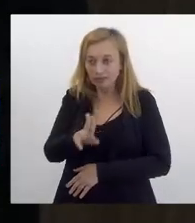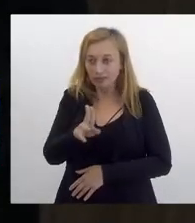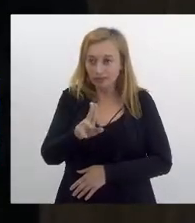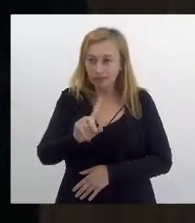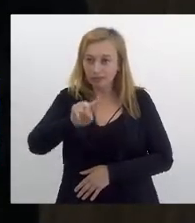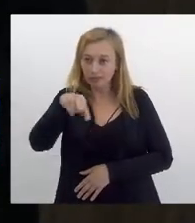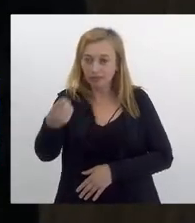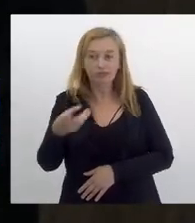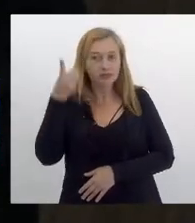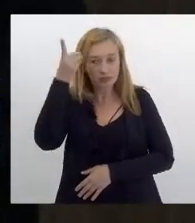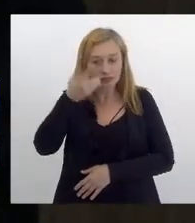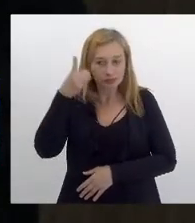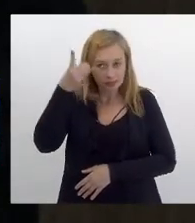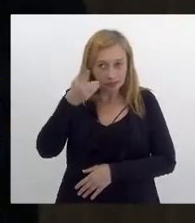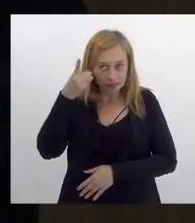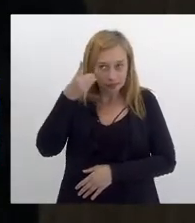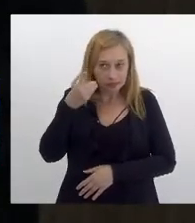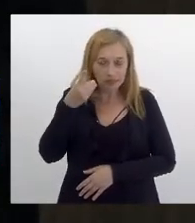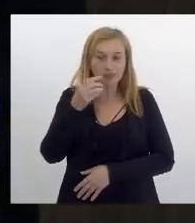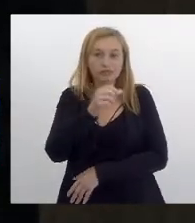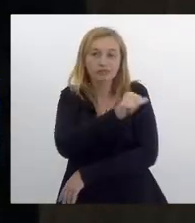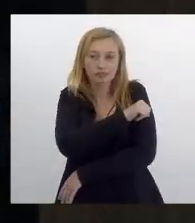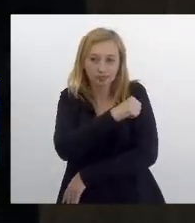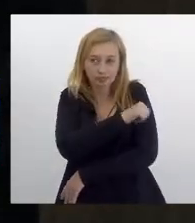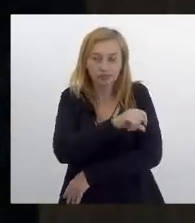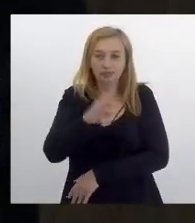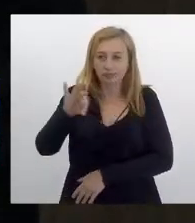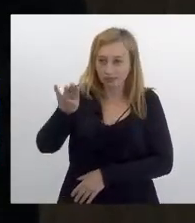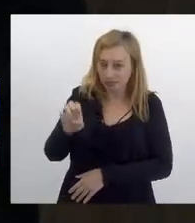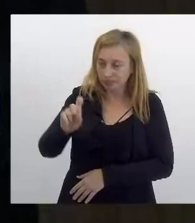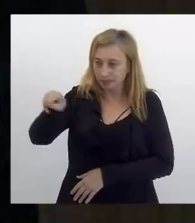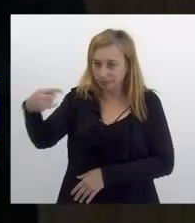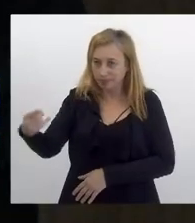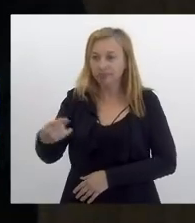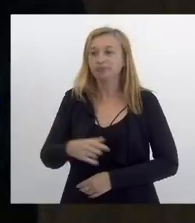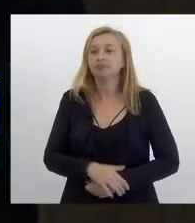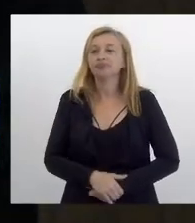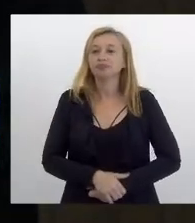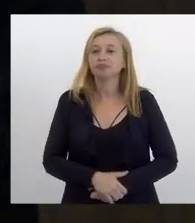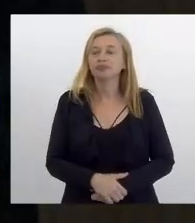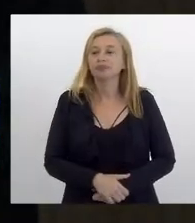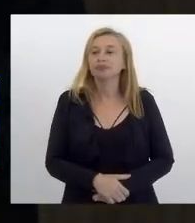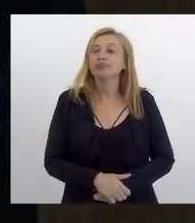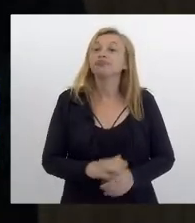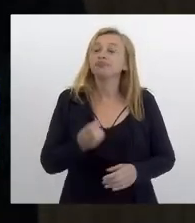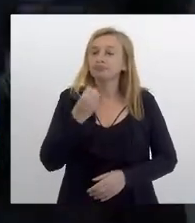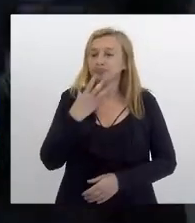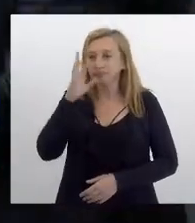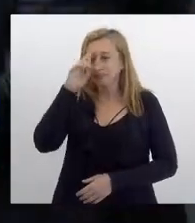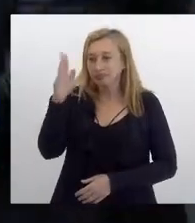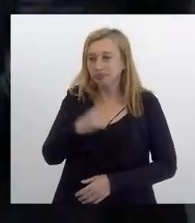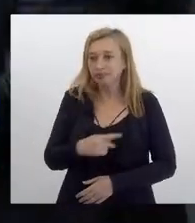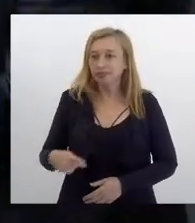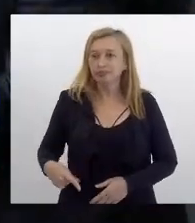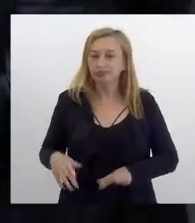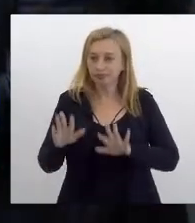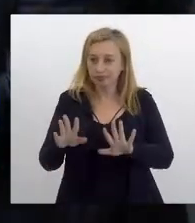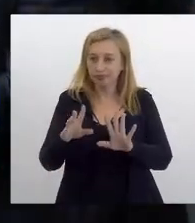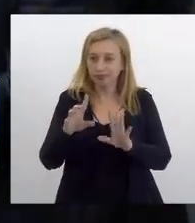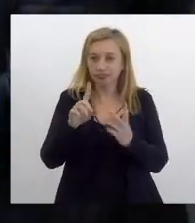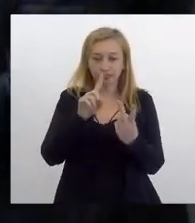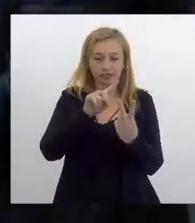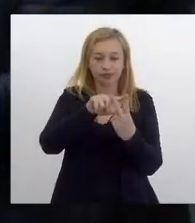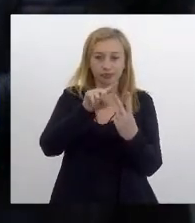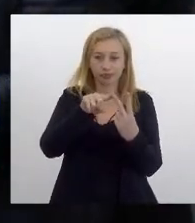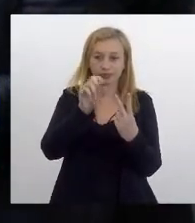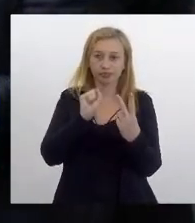as demais deputadas, inclusive, deputada Regiane, Franciane, e as demais. Pois bem, senhor presidente, só duas maneiras de se